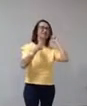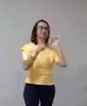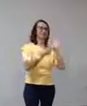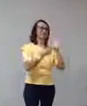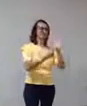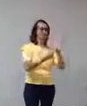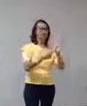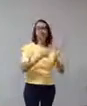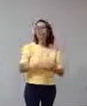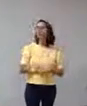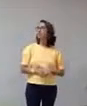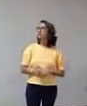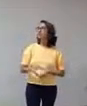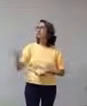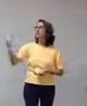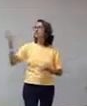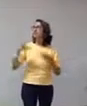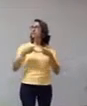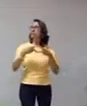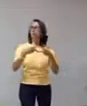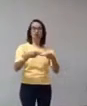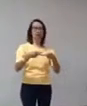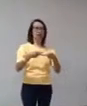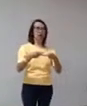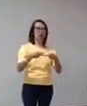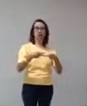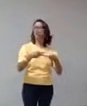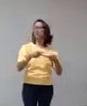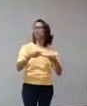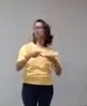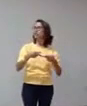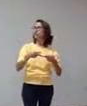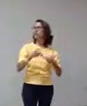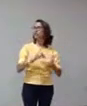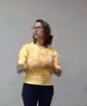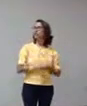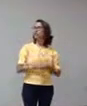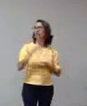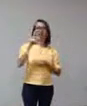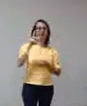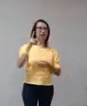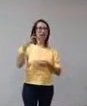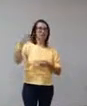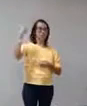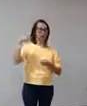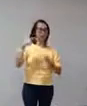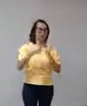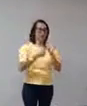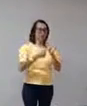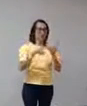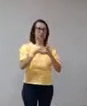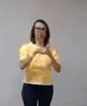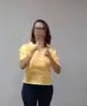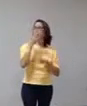aqui, do projeto Brain Bowl, camadas corticais de neurônios, todo colorido.